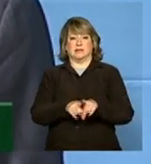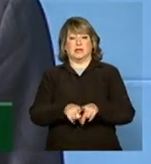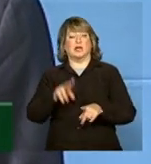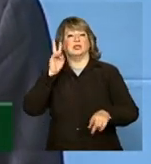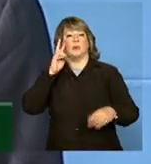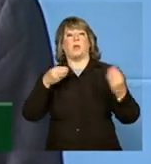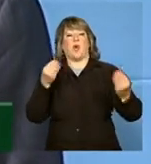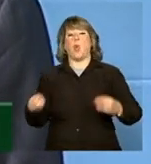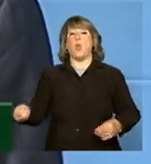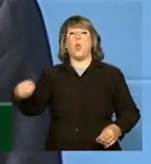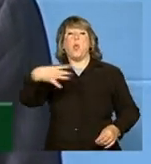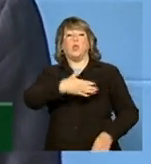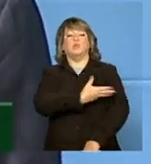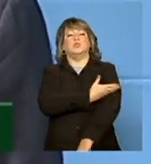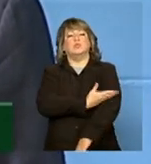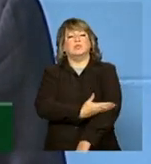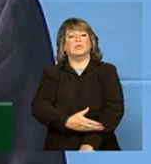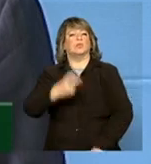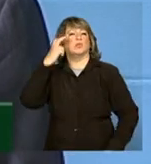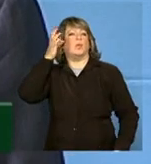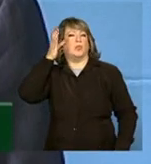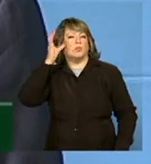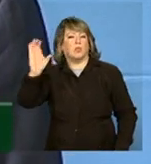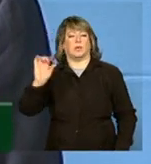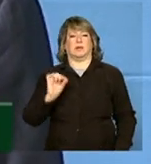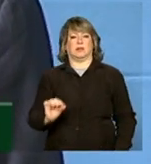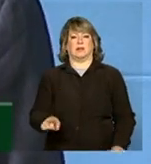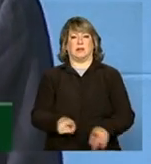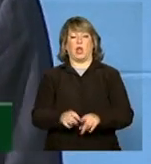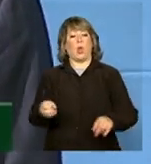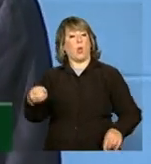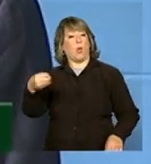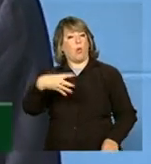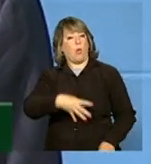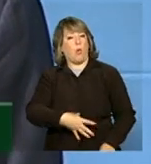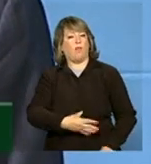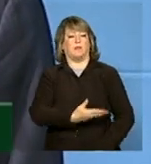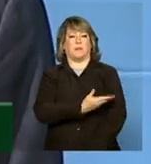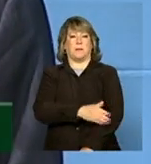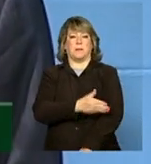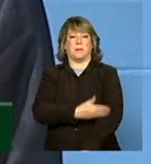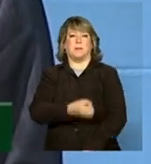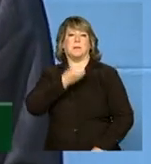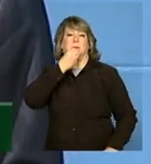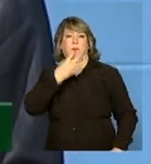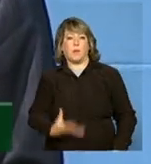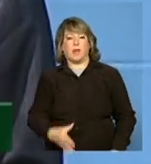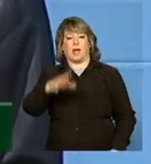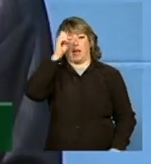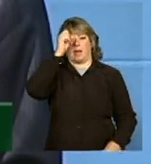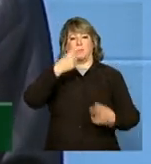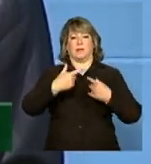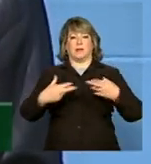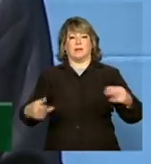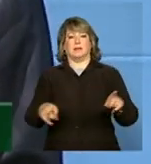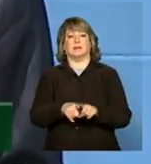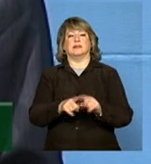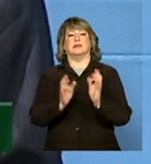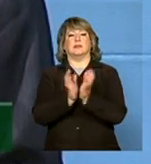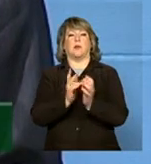nova cultura e uma nova estética, de boas práticas e novas aprendizagens, de caráter